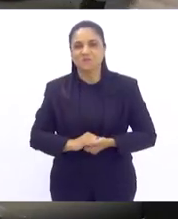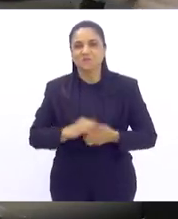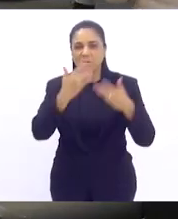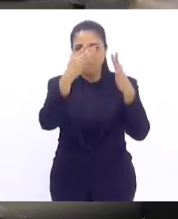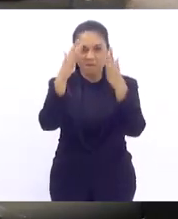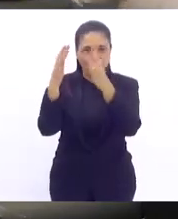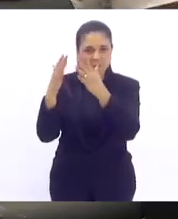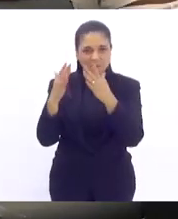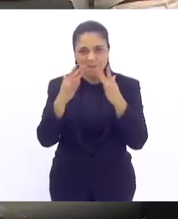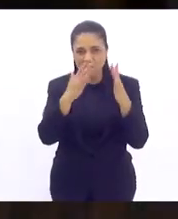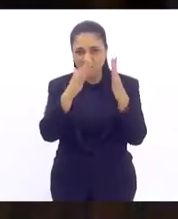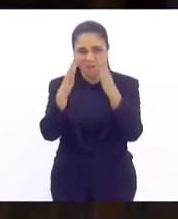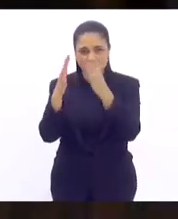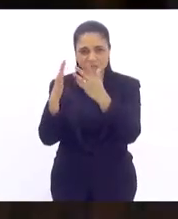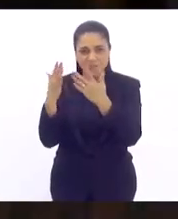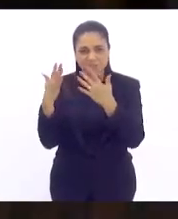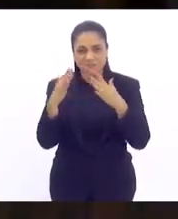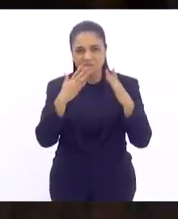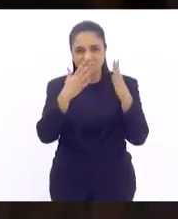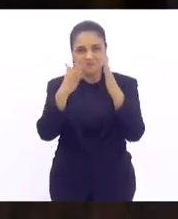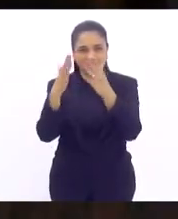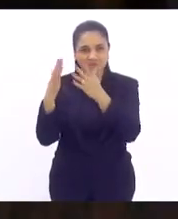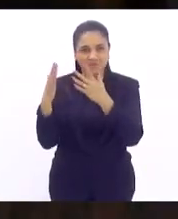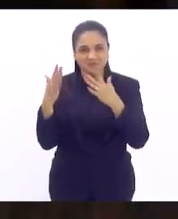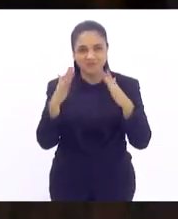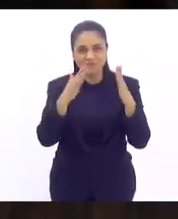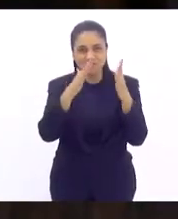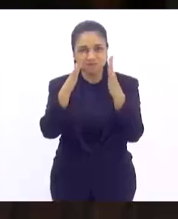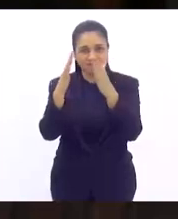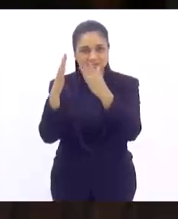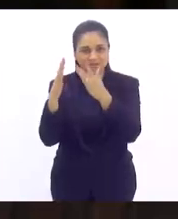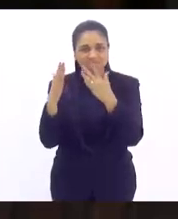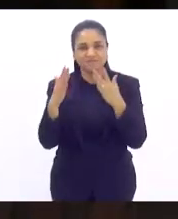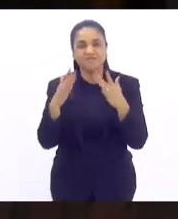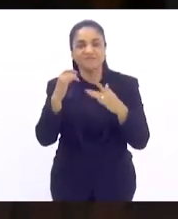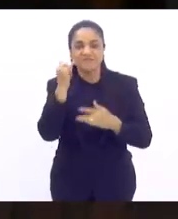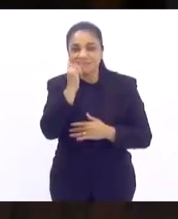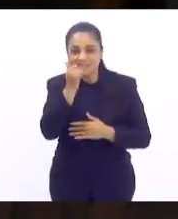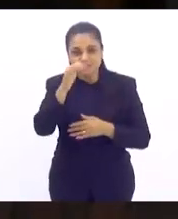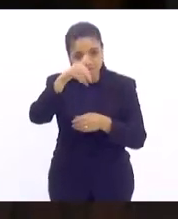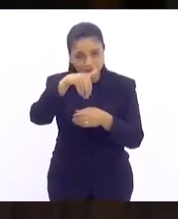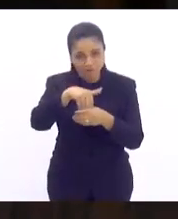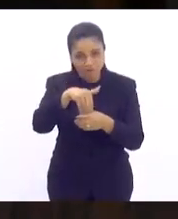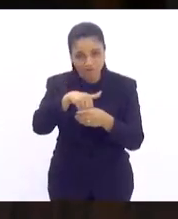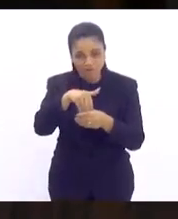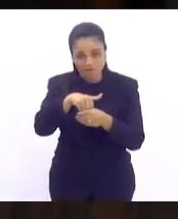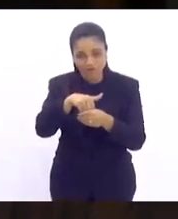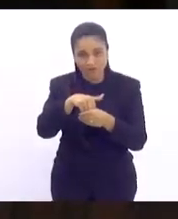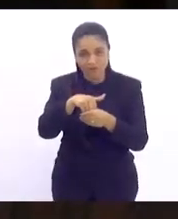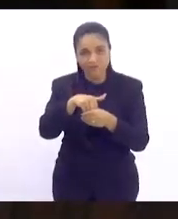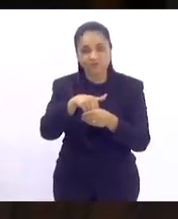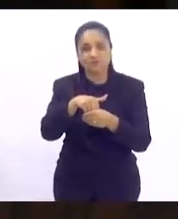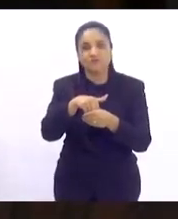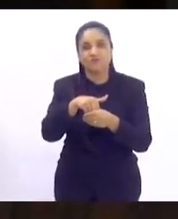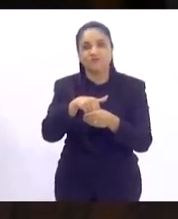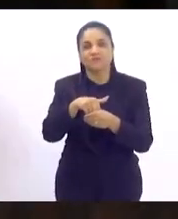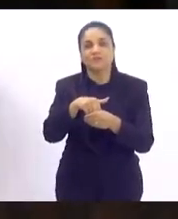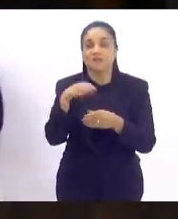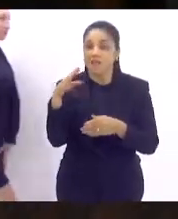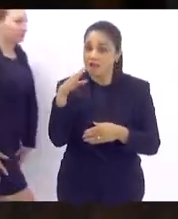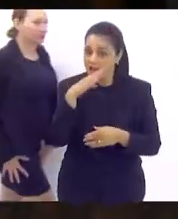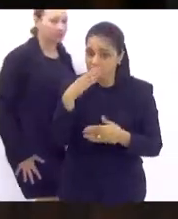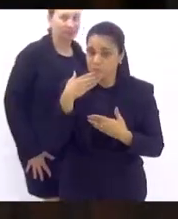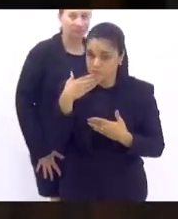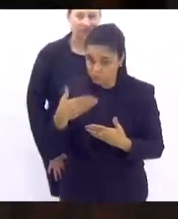Obrigada. Deputado Flávio Serafim, declaração de voto. Declaração. Eu pediria a todos que forem declarar voto para serem breves